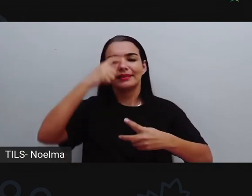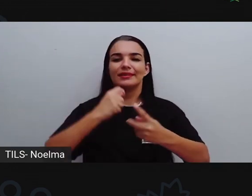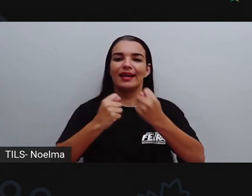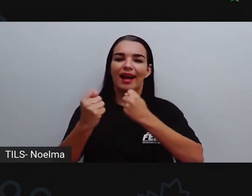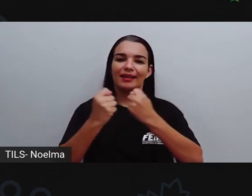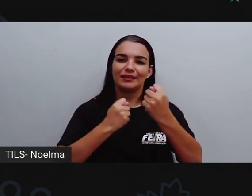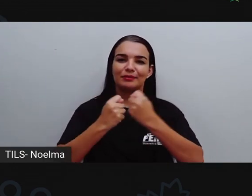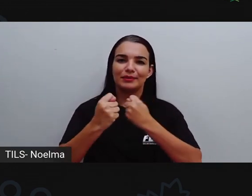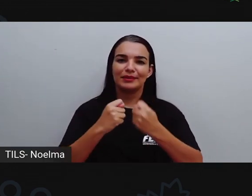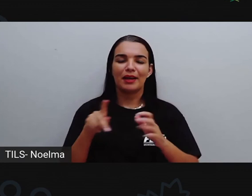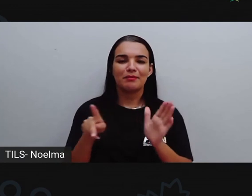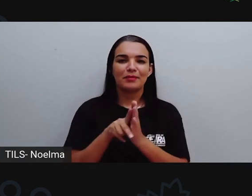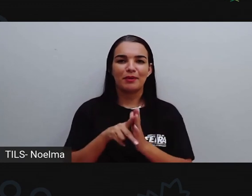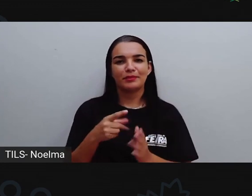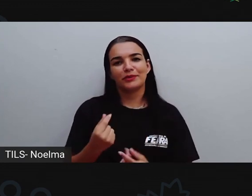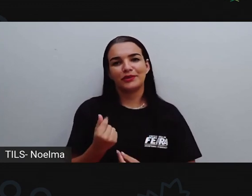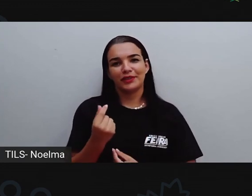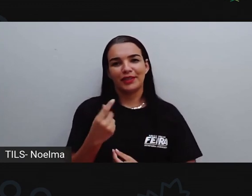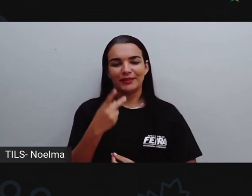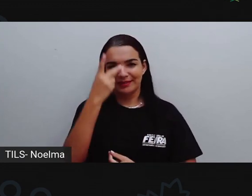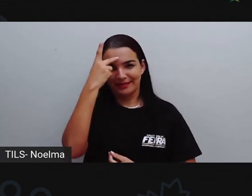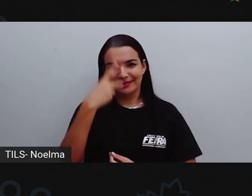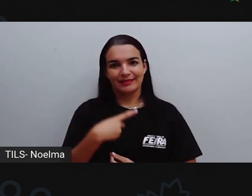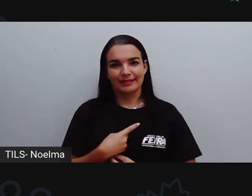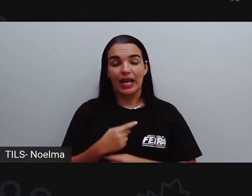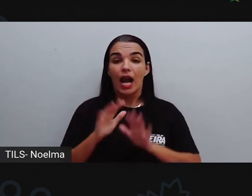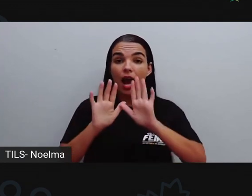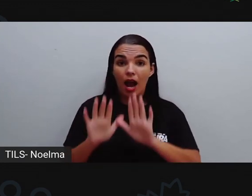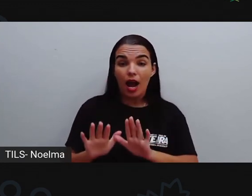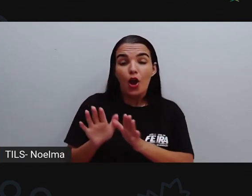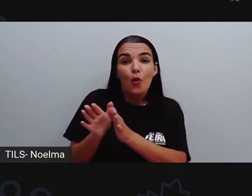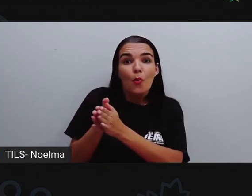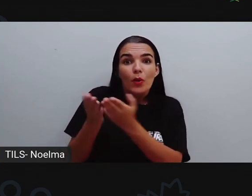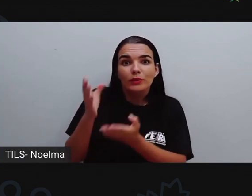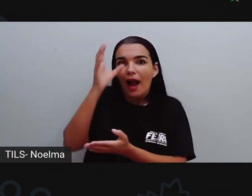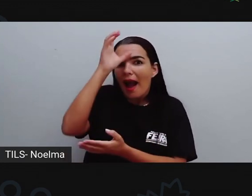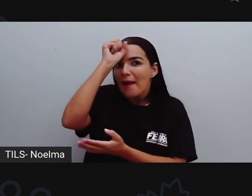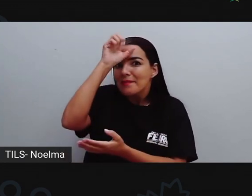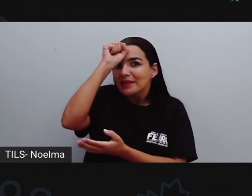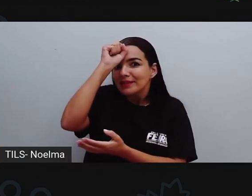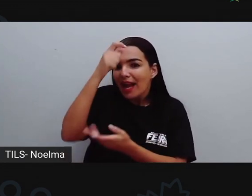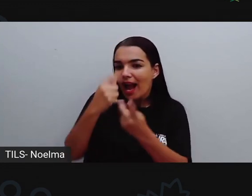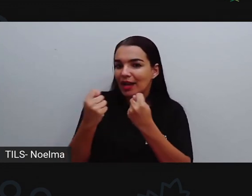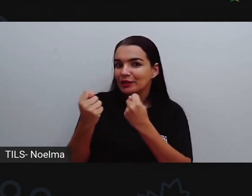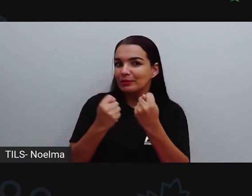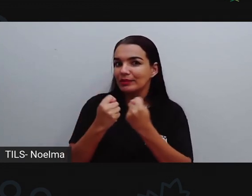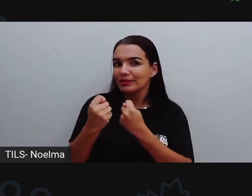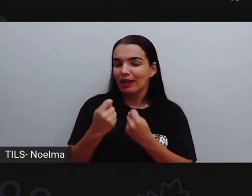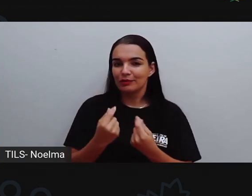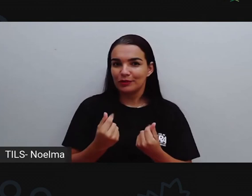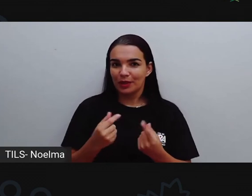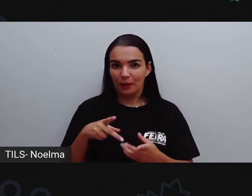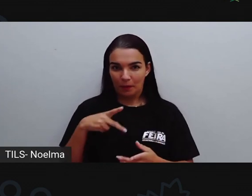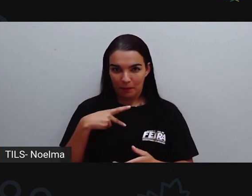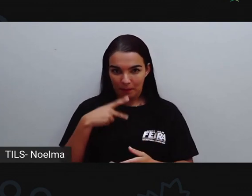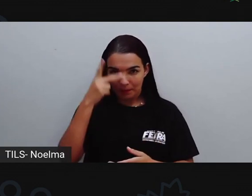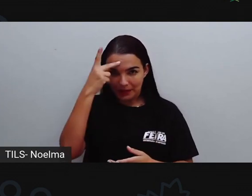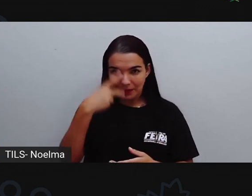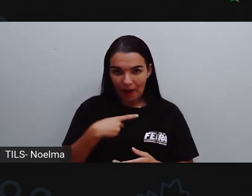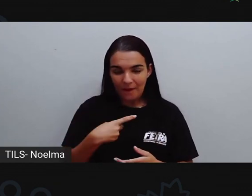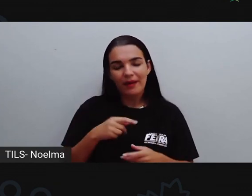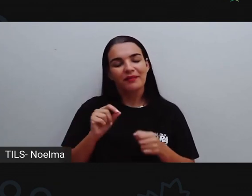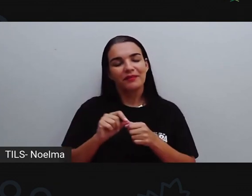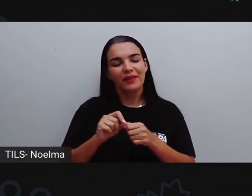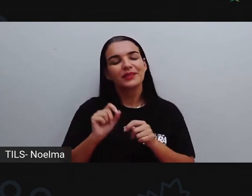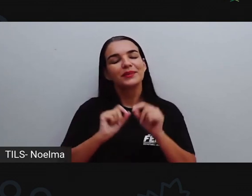o nosso dinheiro. Quando a gente aprende a administrar o nosso dinheiro, a gente cria possibilidade de realizar os